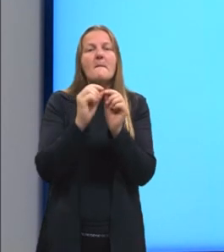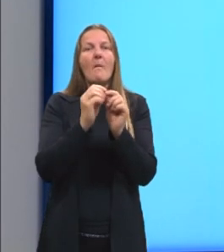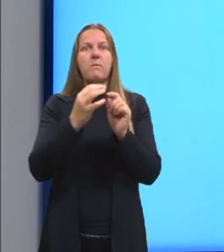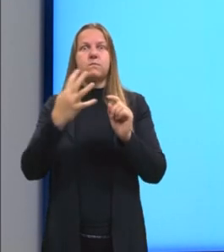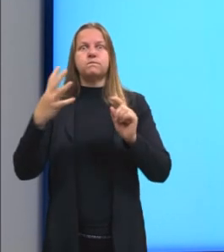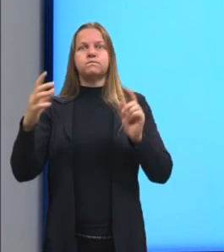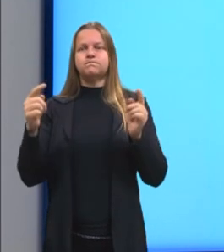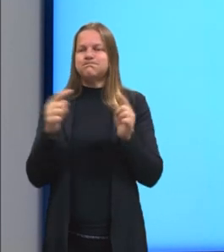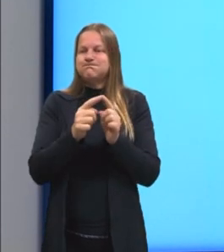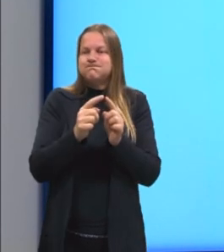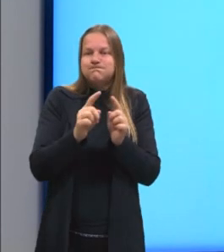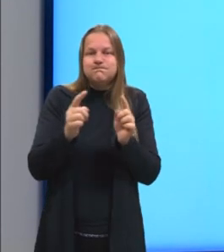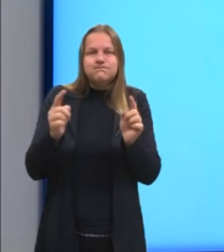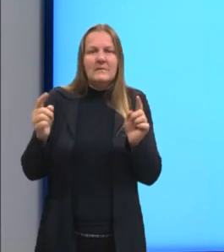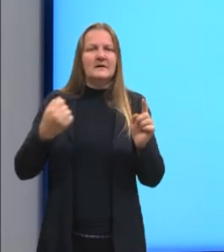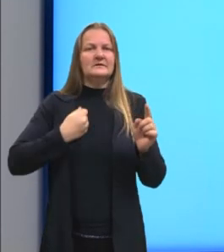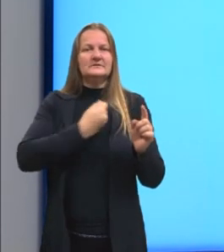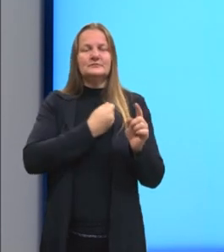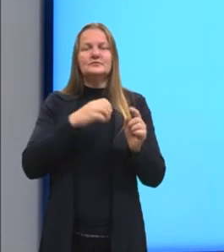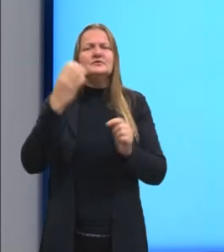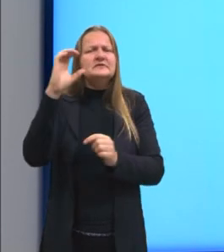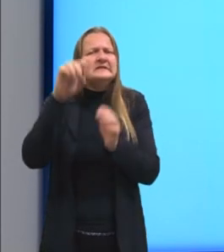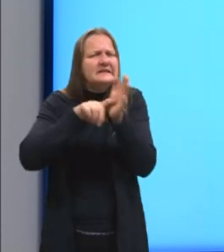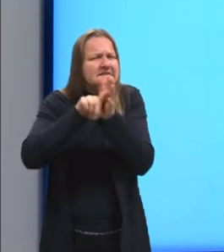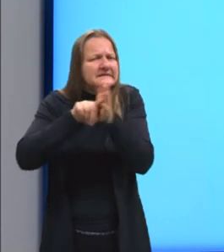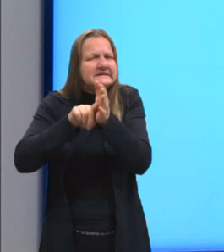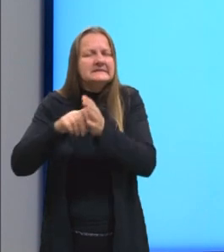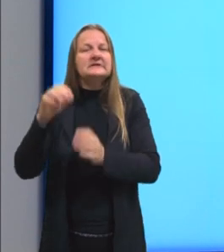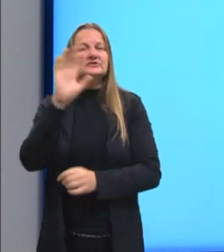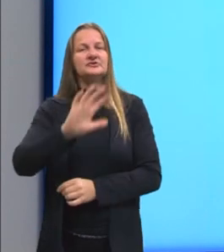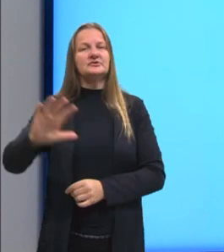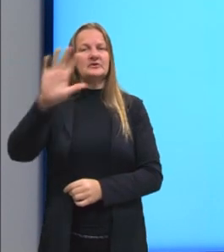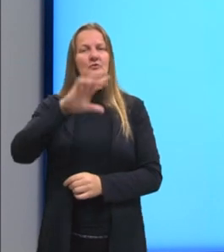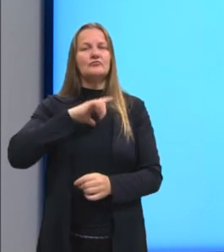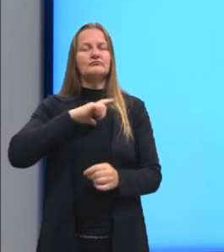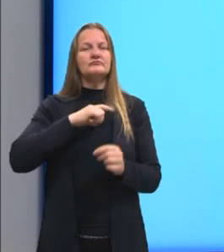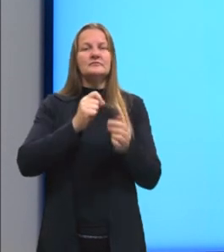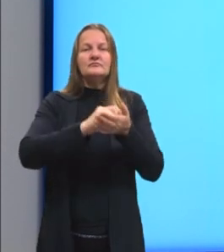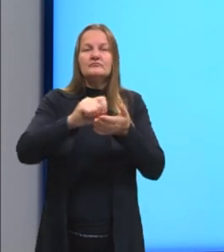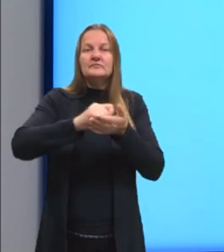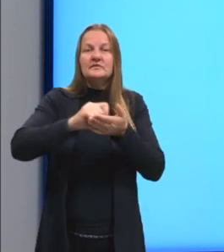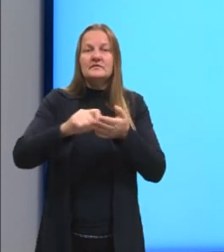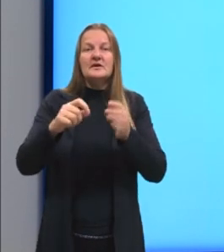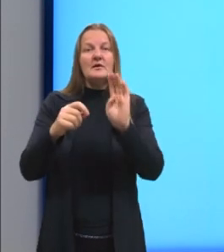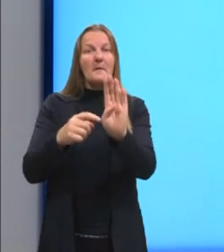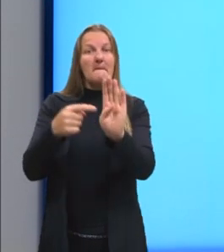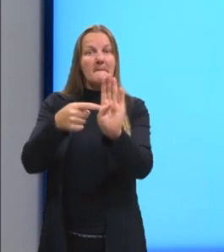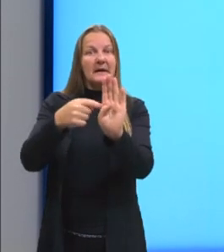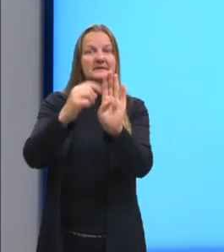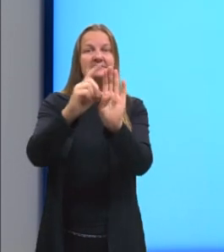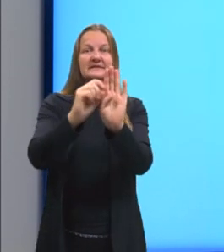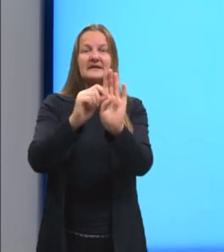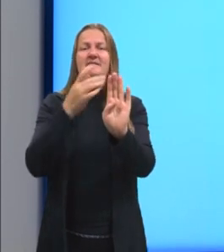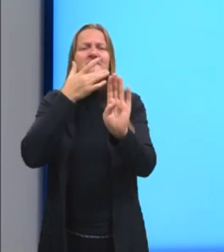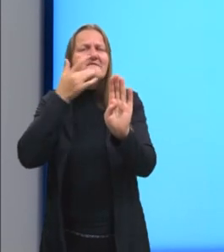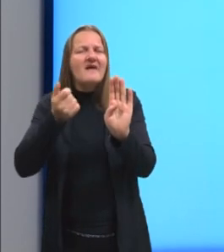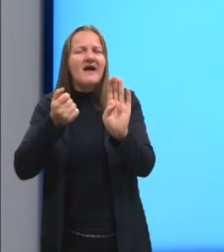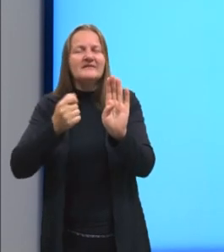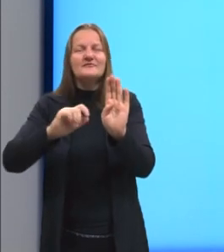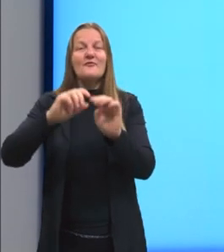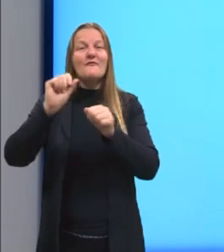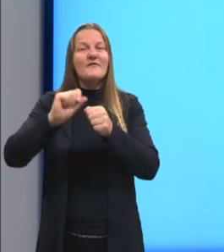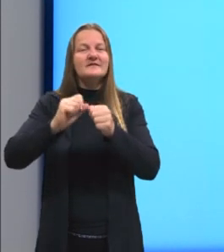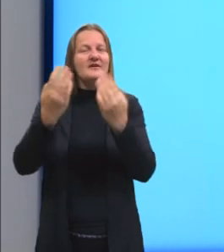frequentemente encontrados nas ciências em geral, e escrever em notação científica facilita para realizar